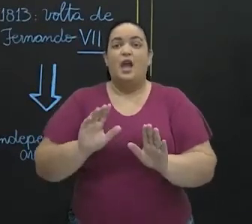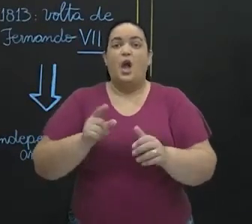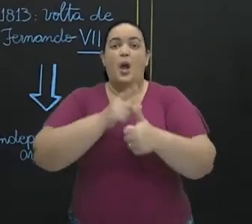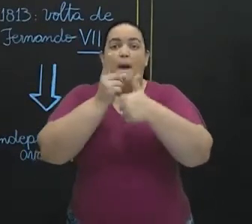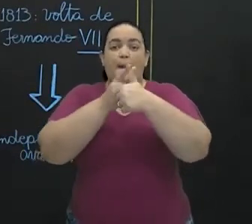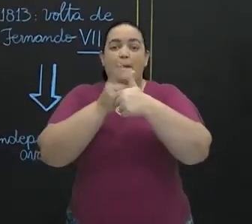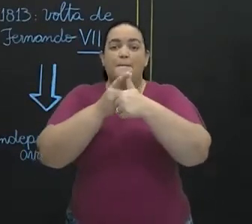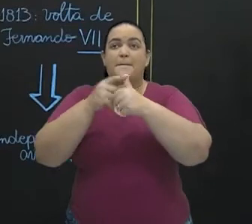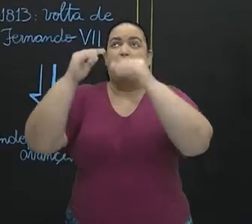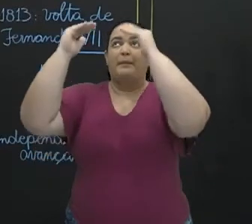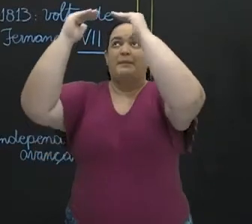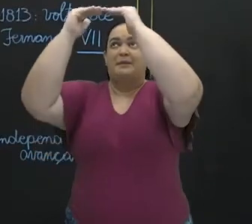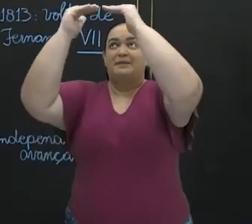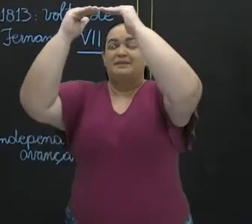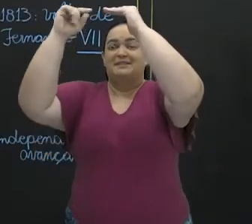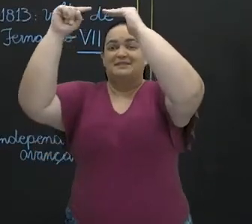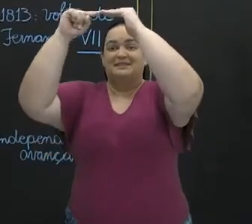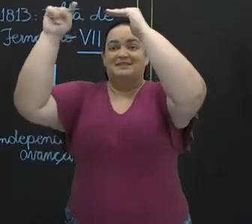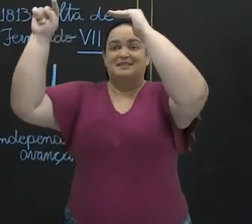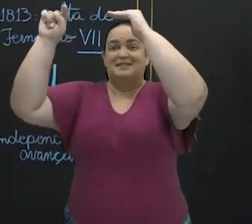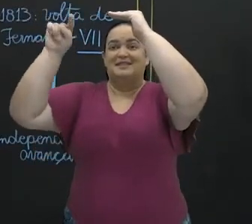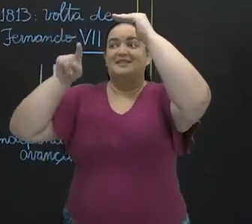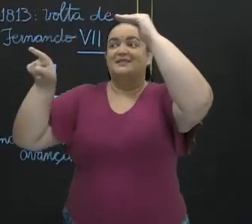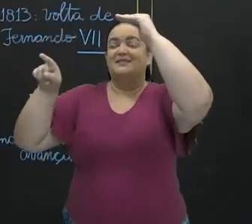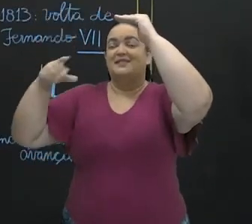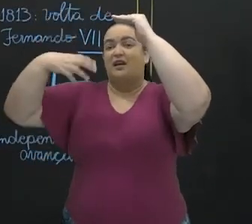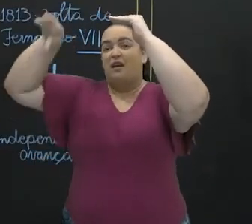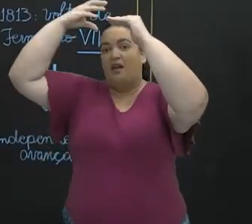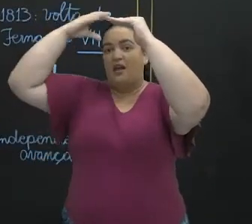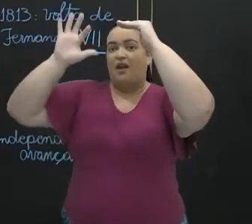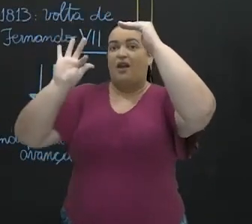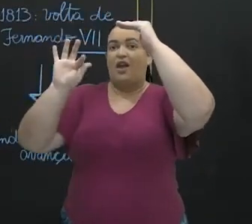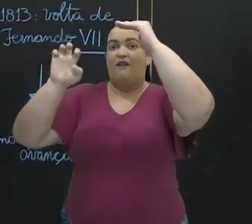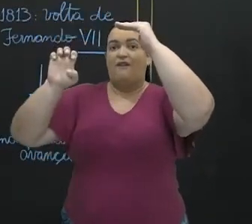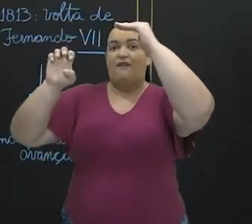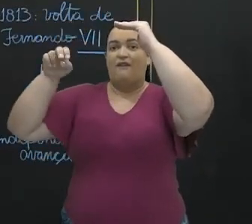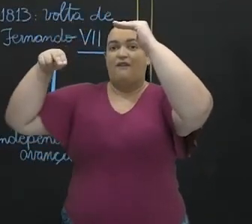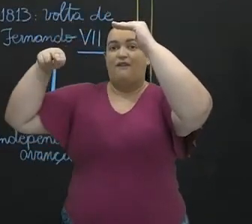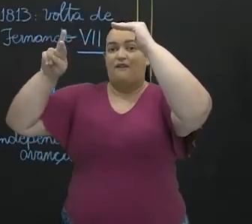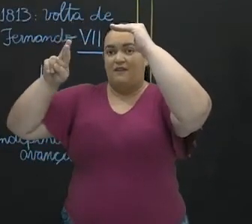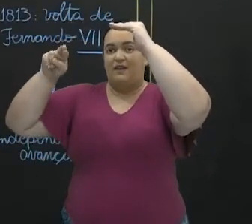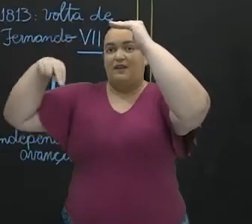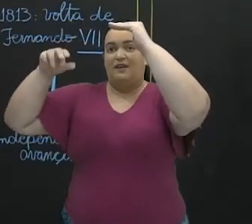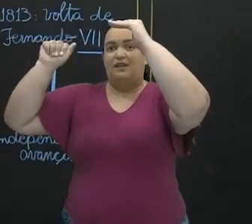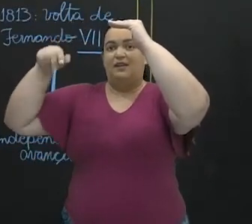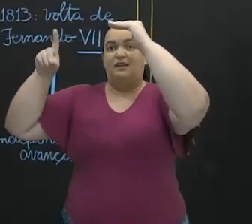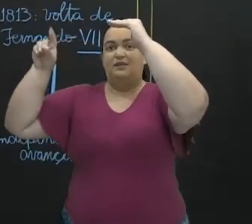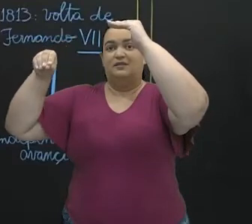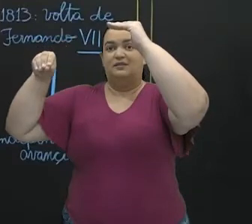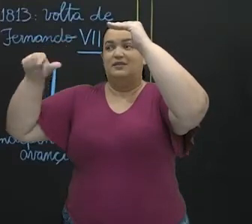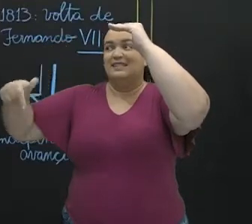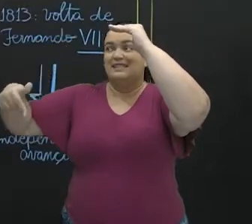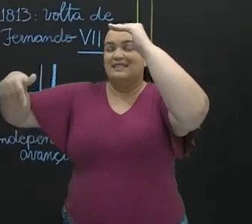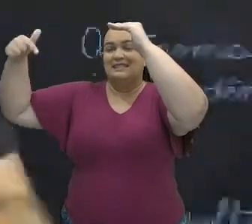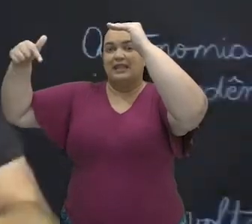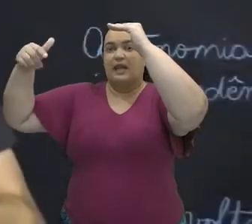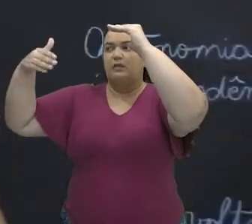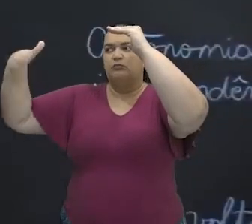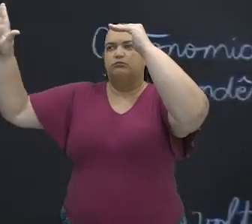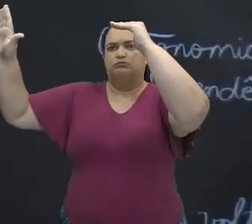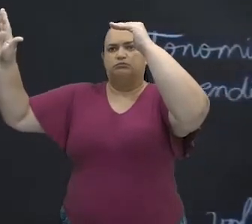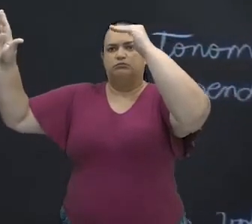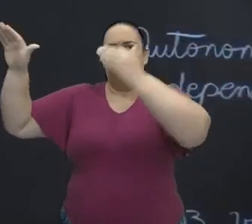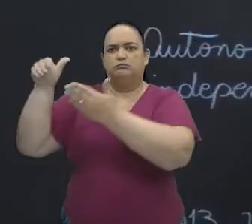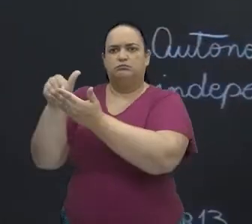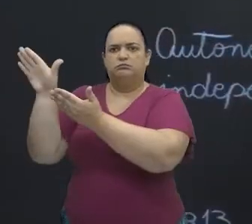marcação aqui importante, que é o afastamento de Fernando VII, rei da Espanha. Vamos entender isso. O que que acontece? Na fase